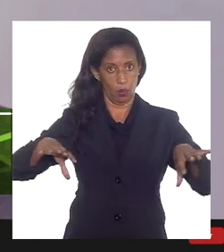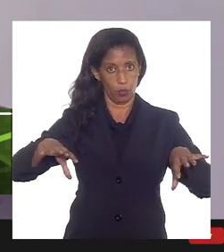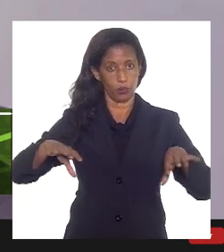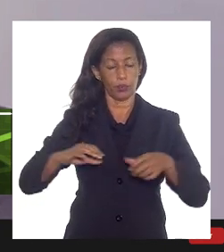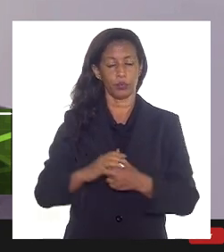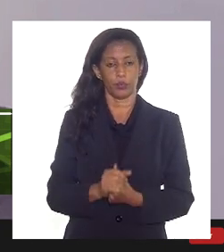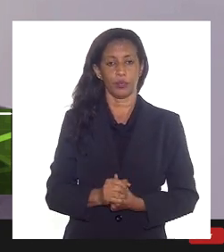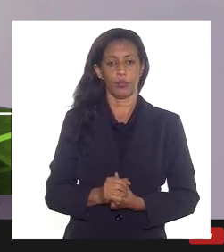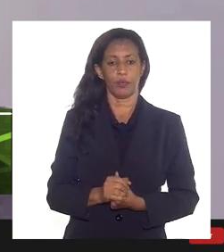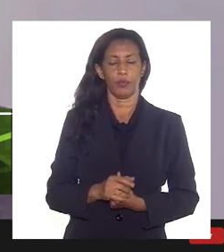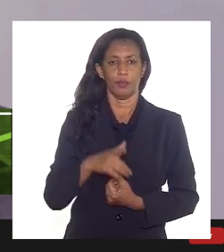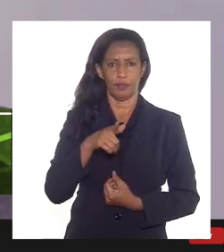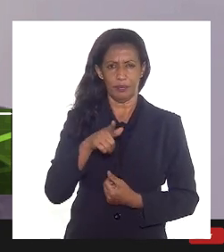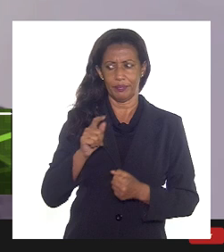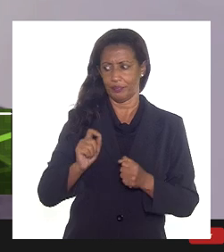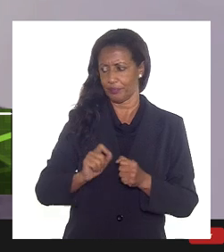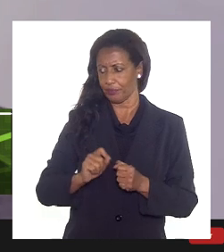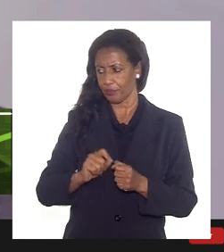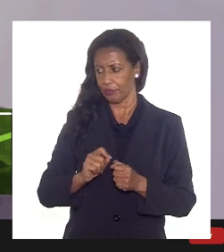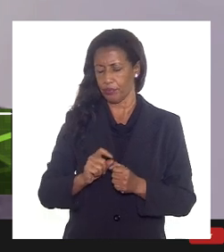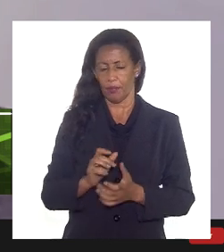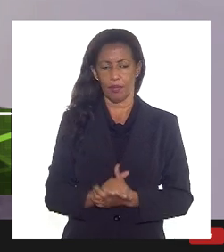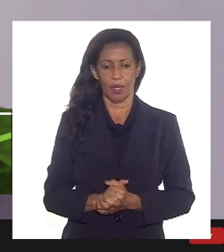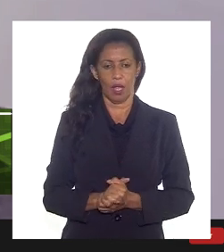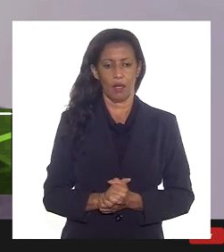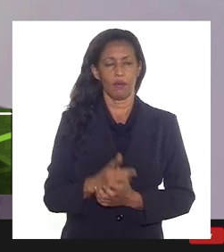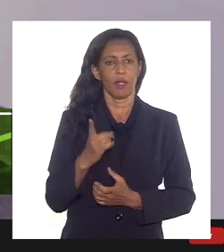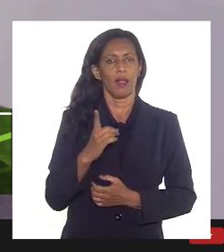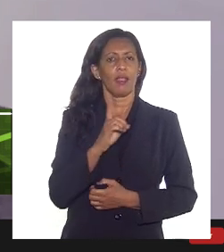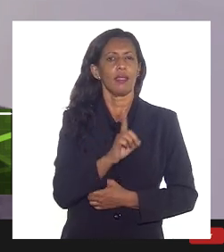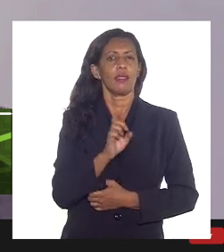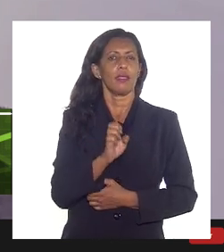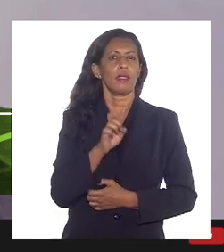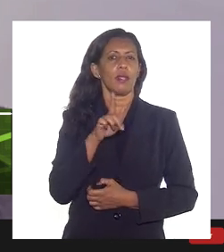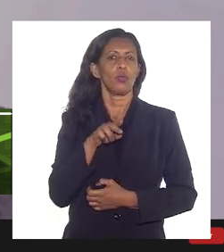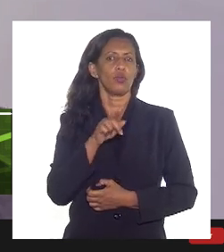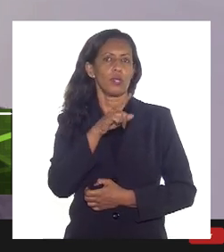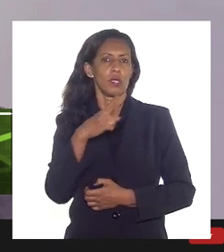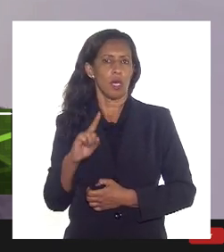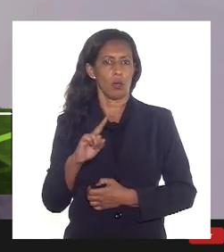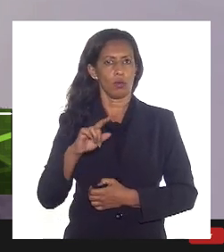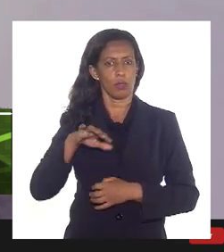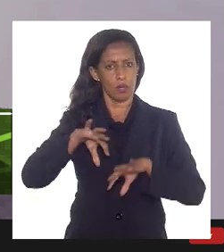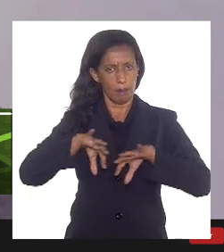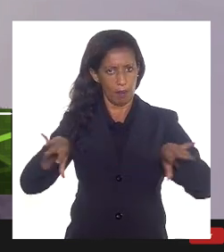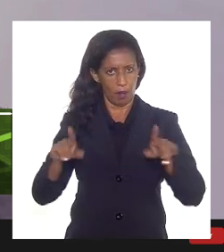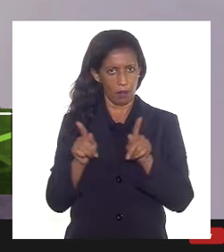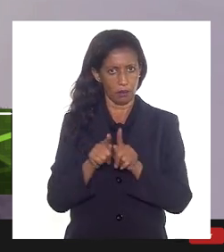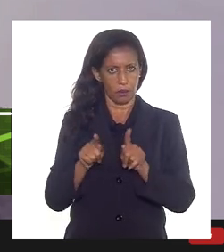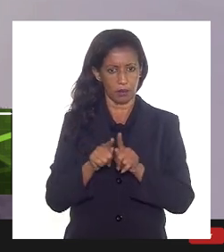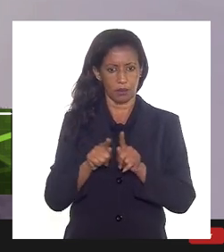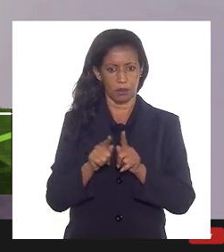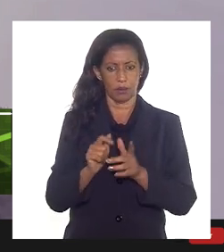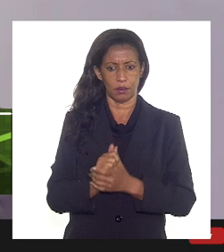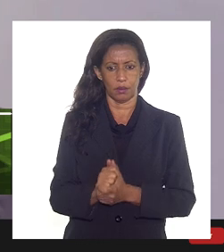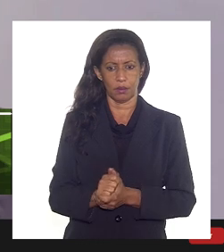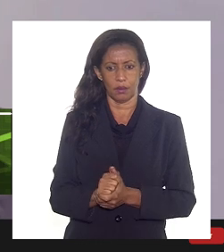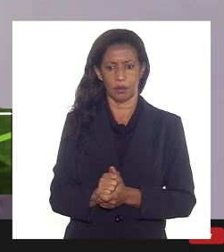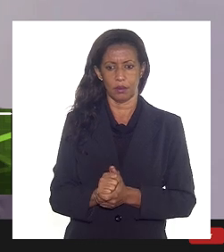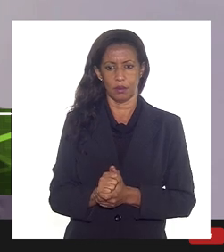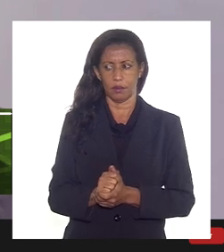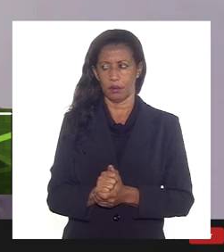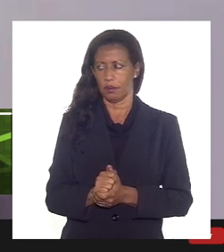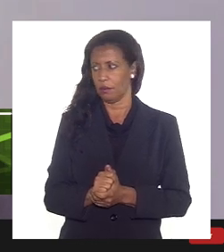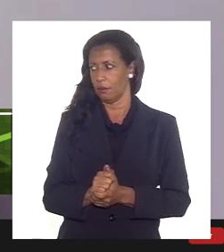então, se ela faz uma dedução separada também em relação a Tupi e